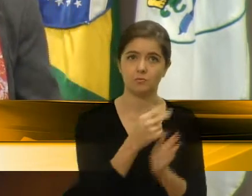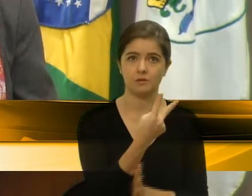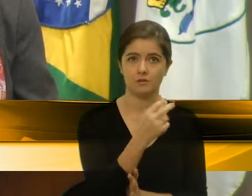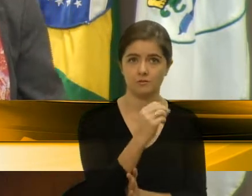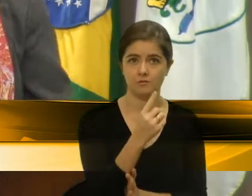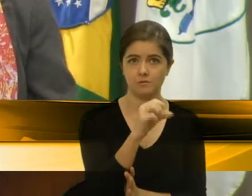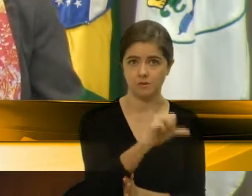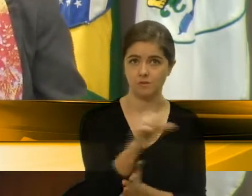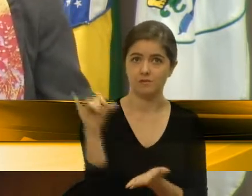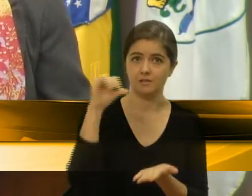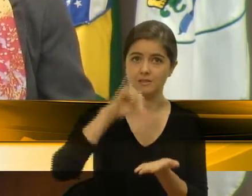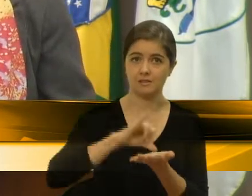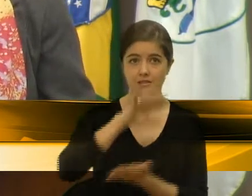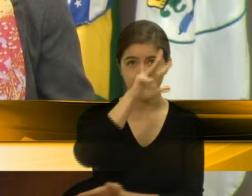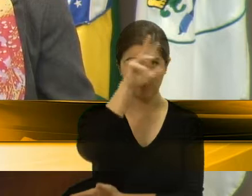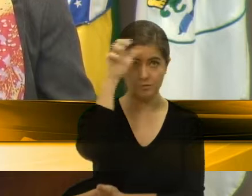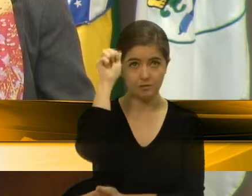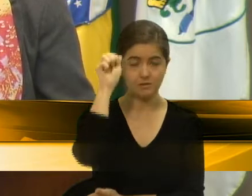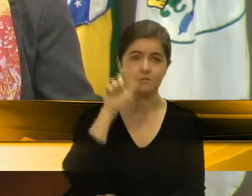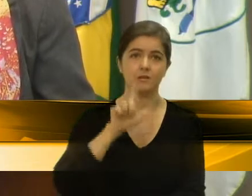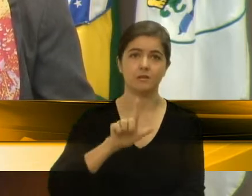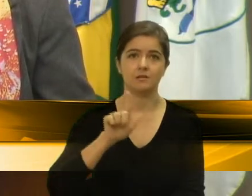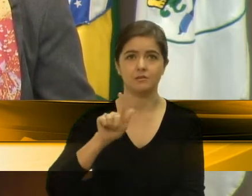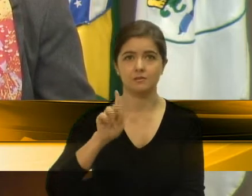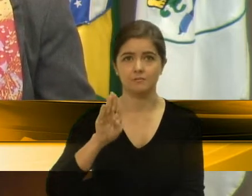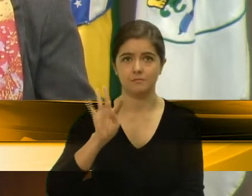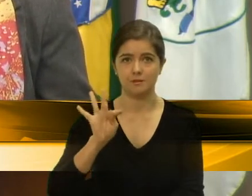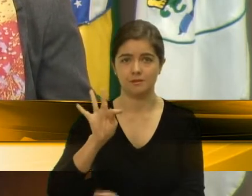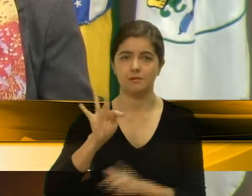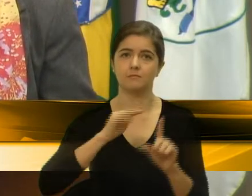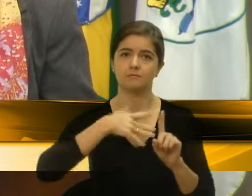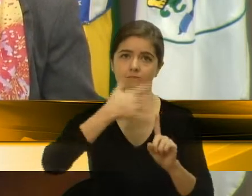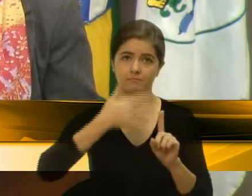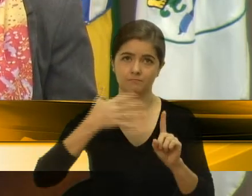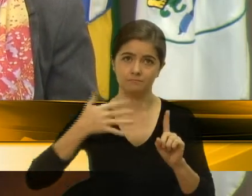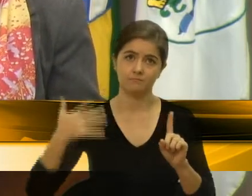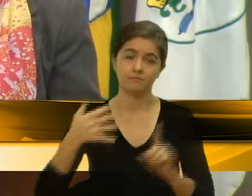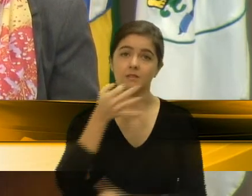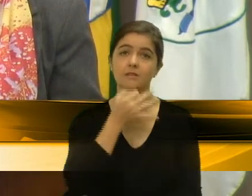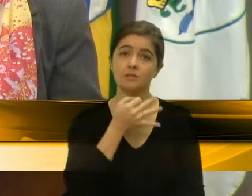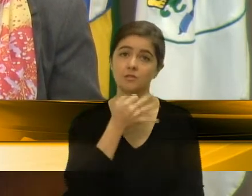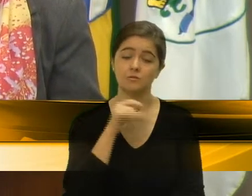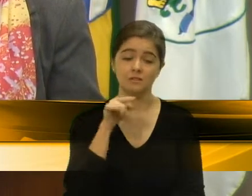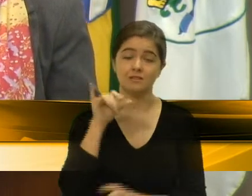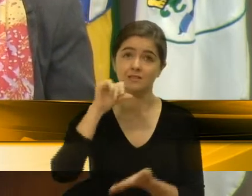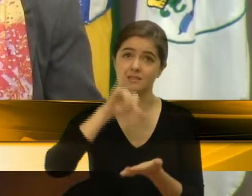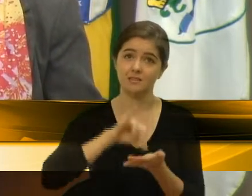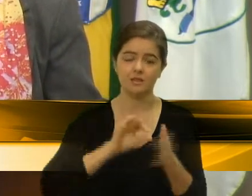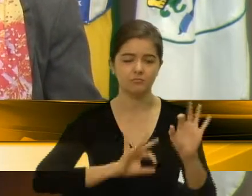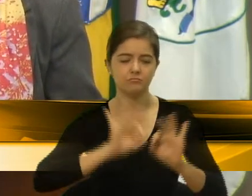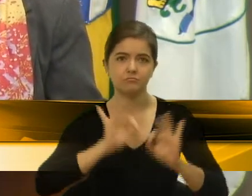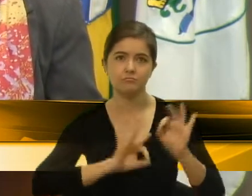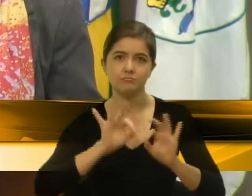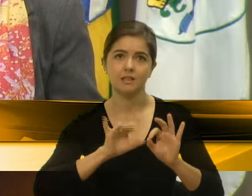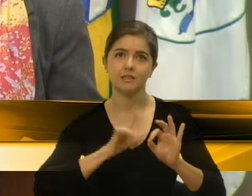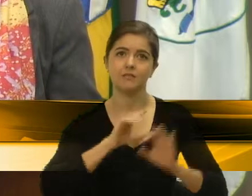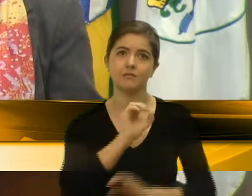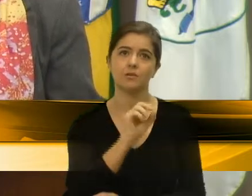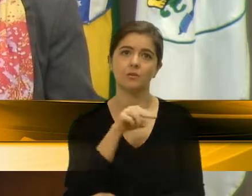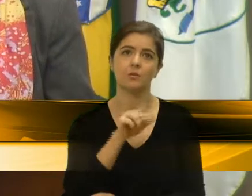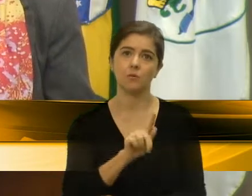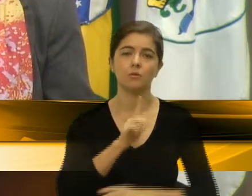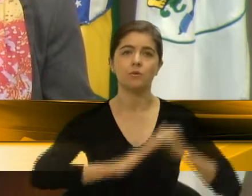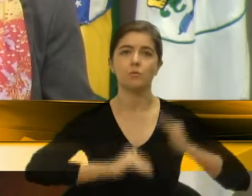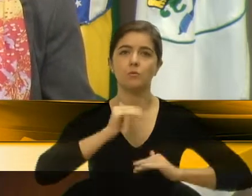LGBT de Caxias do Sul. Esse centro de referência foi construído através de um projeto pela ONG Construindo Igualdade, na qual sou